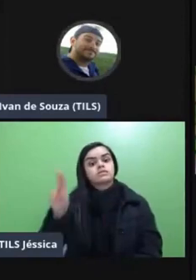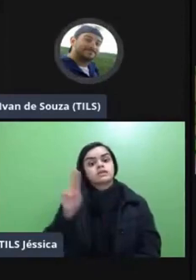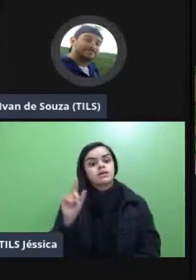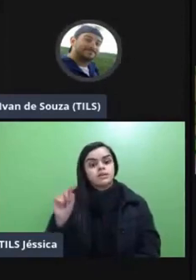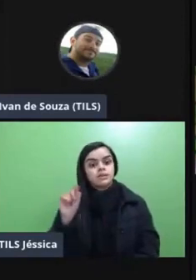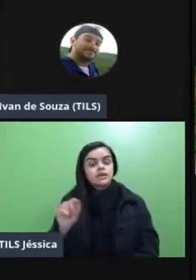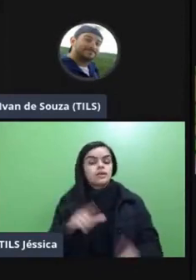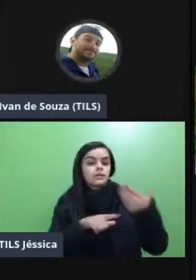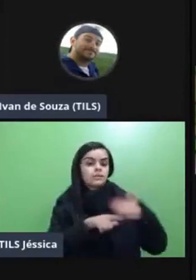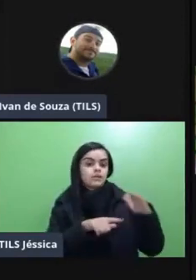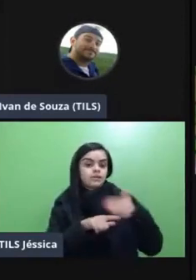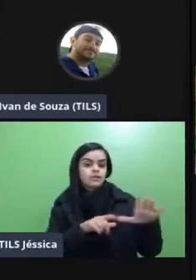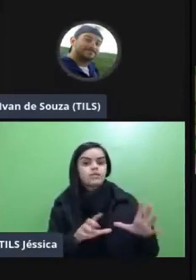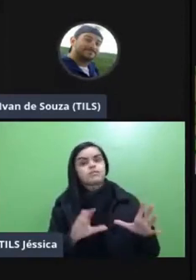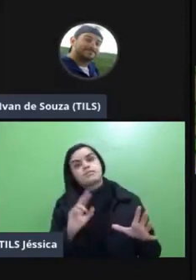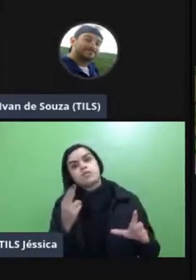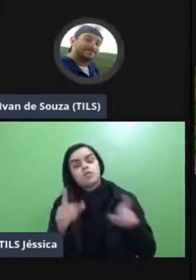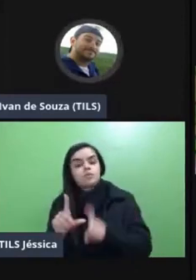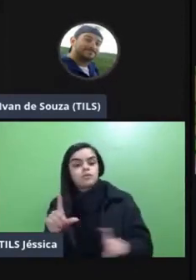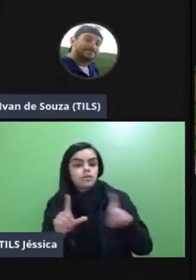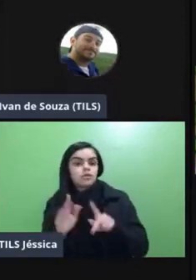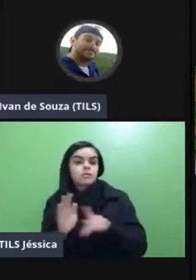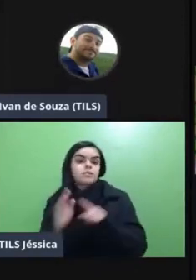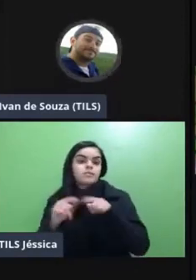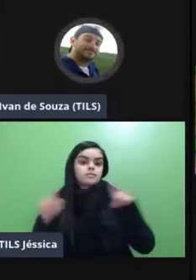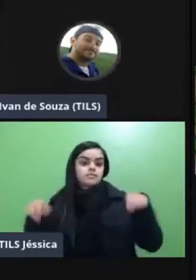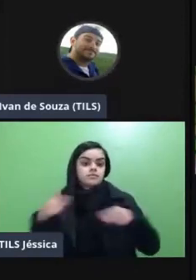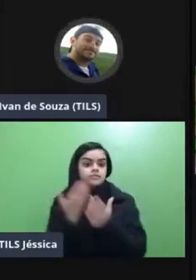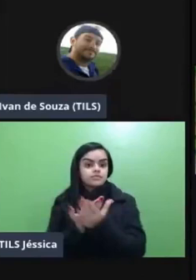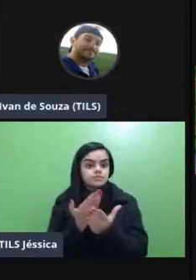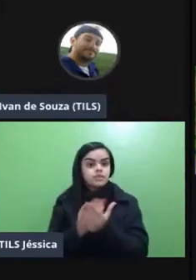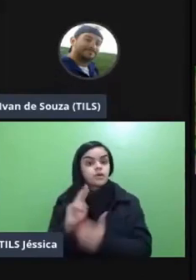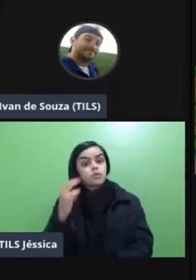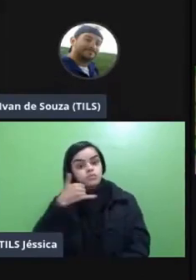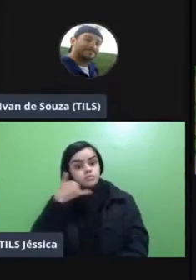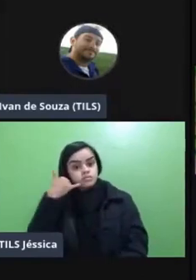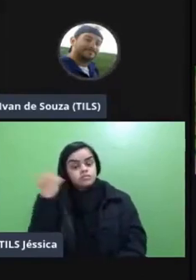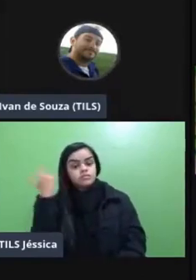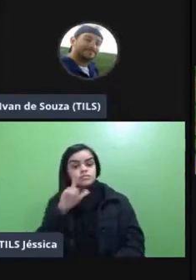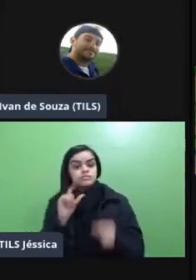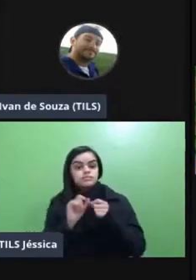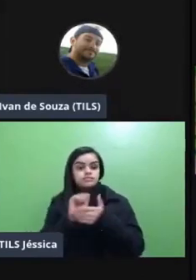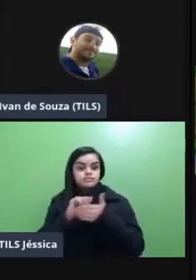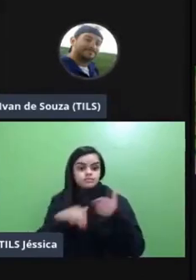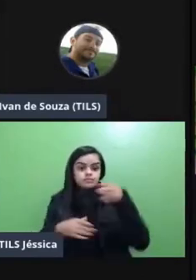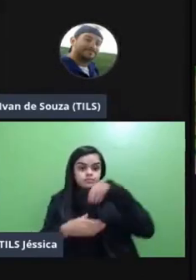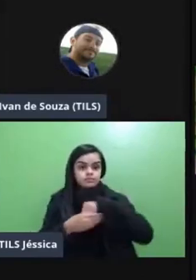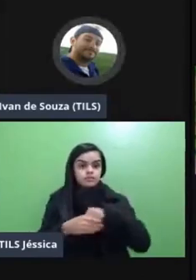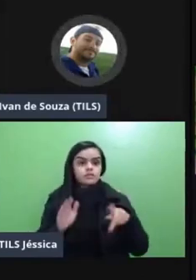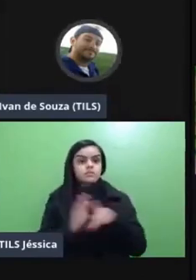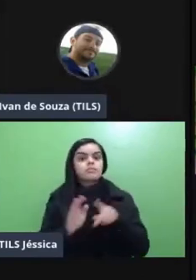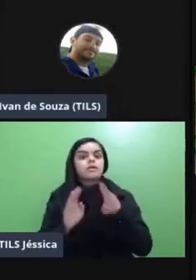laboratório ou computadores na sala de aula ou ainda os próprios celulares para poder fazer atividades dentro da nossa UFR